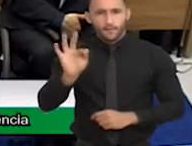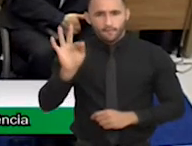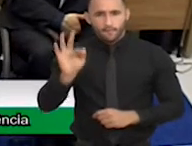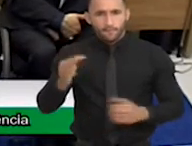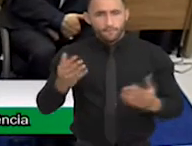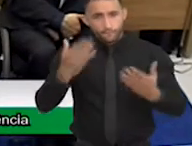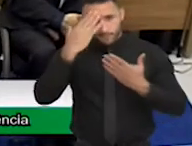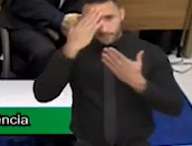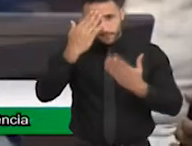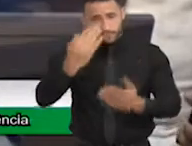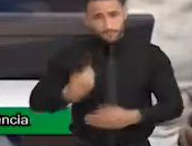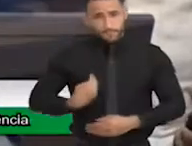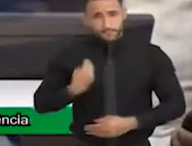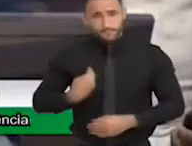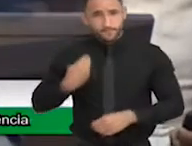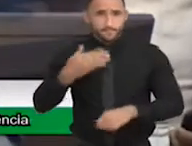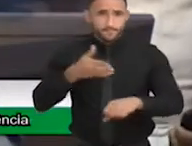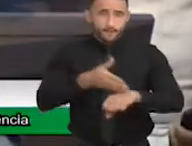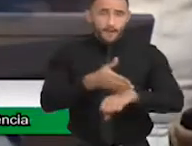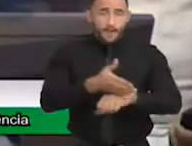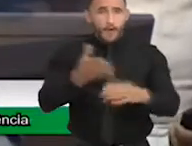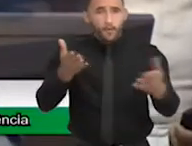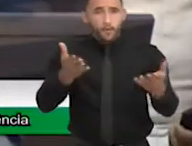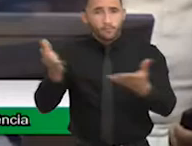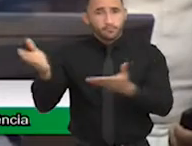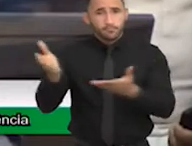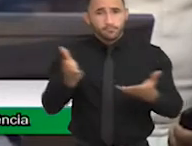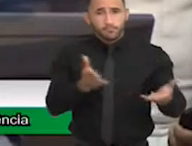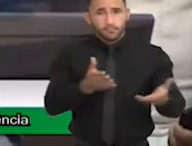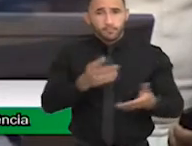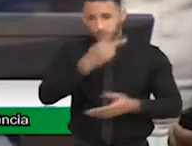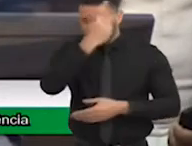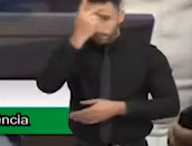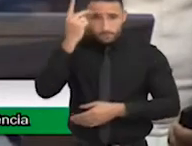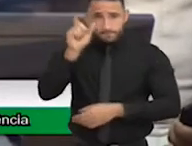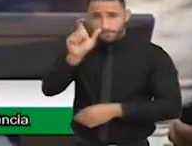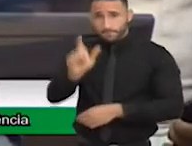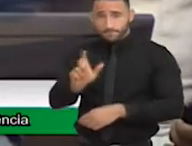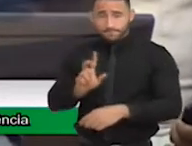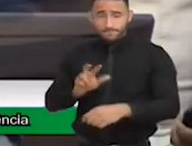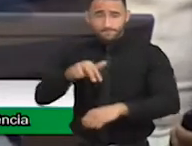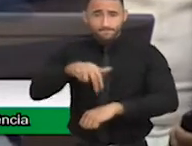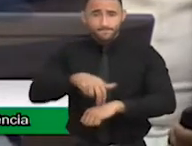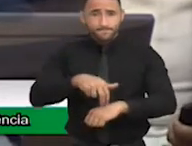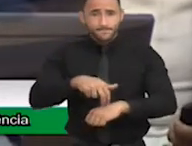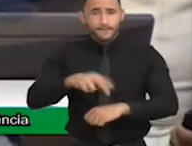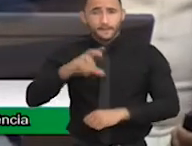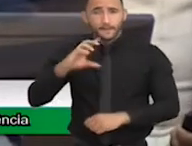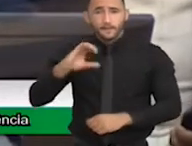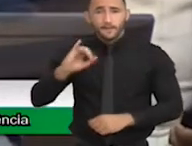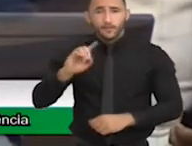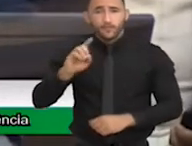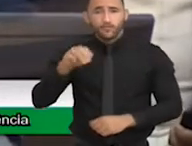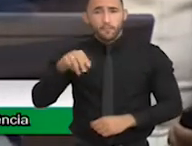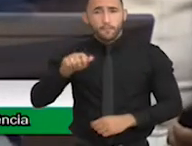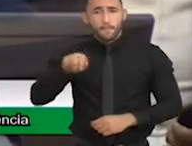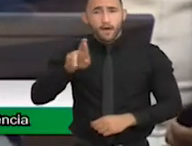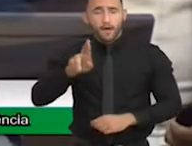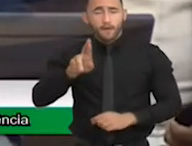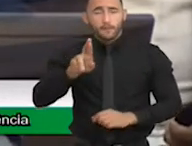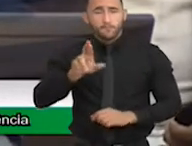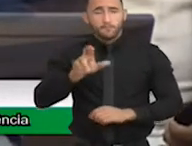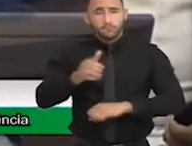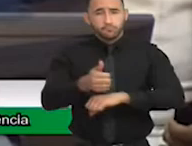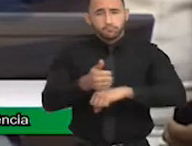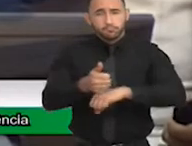Agora, eu gostaria que usasse a tribuna também o senhor Sidmar Pau, especialista em direitos